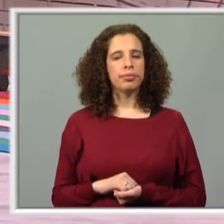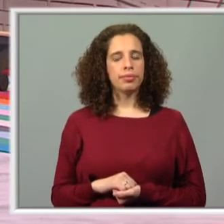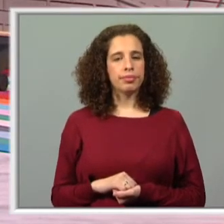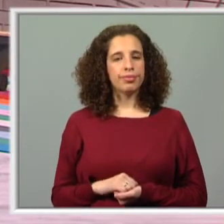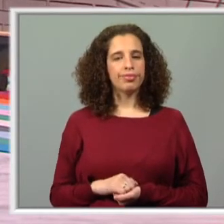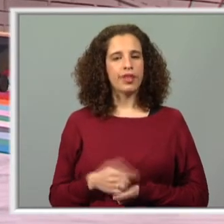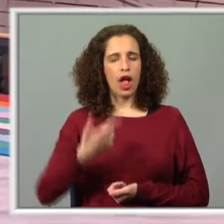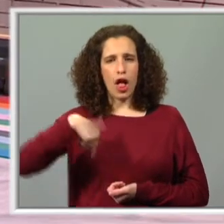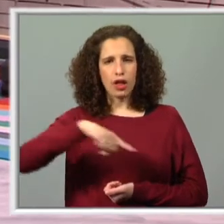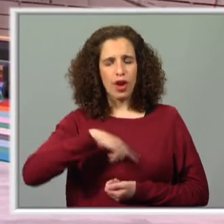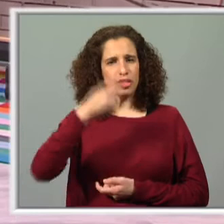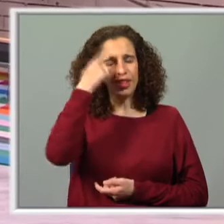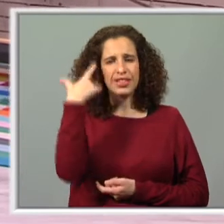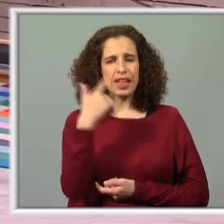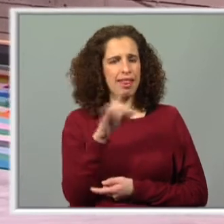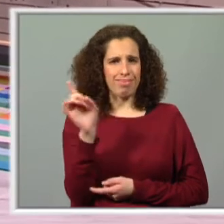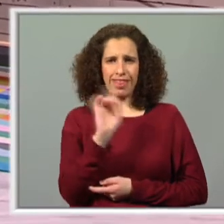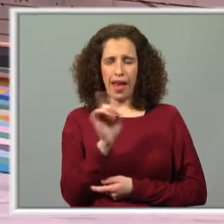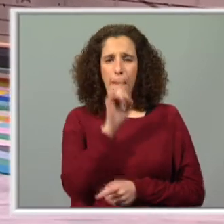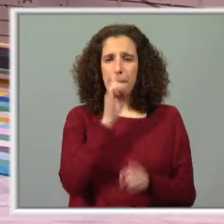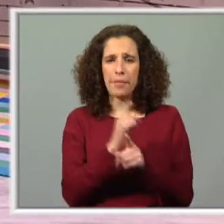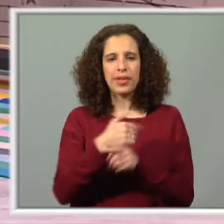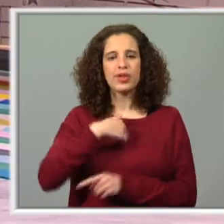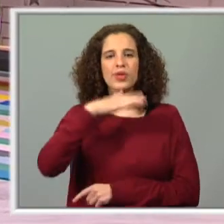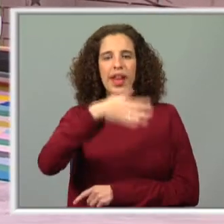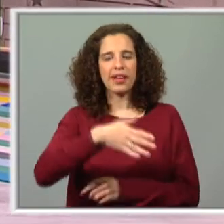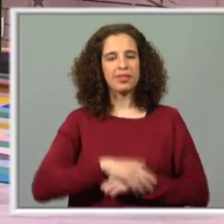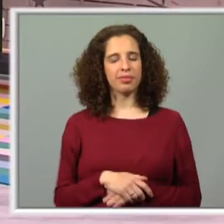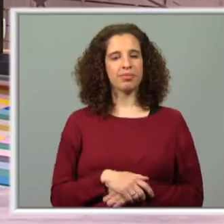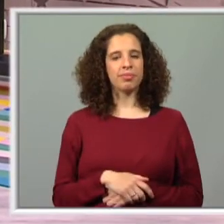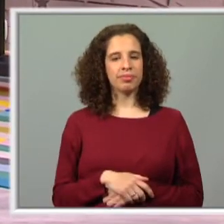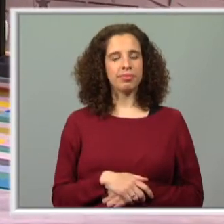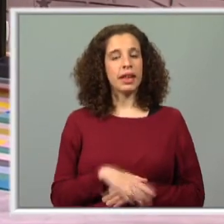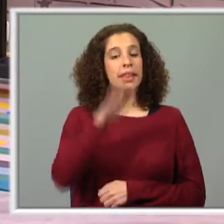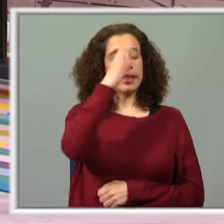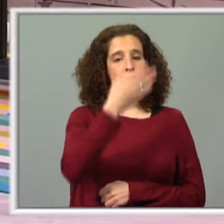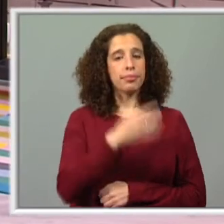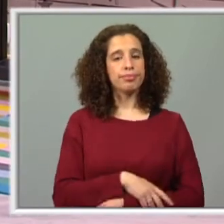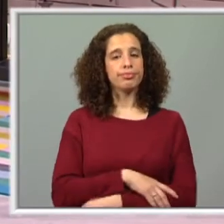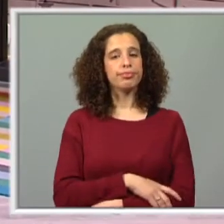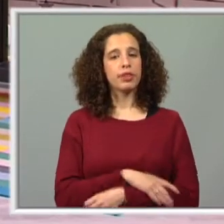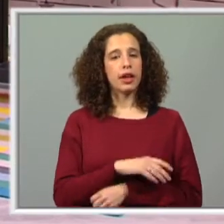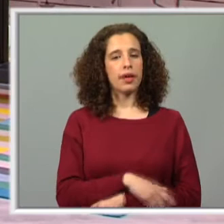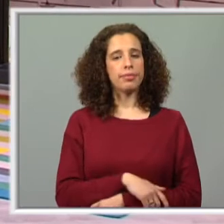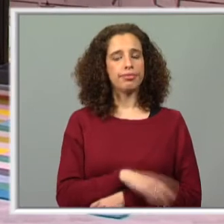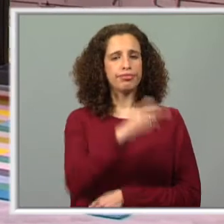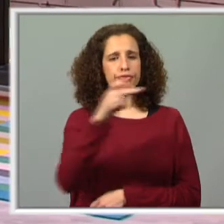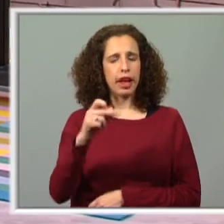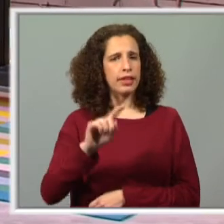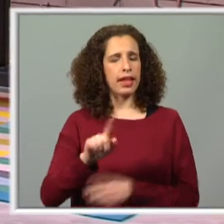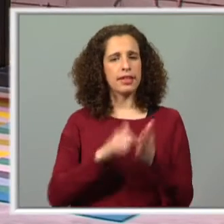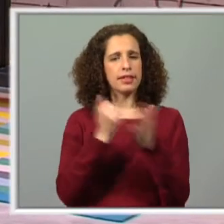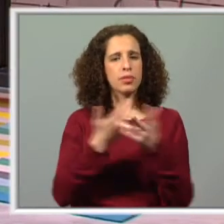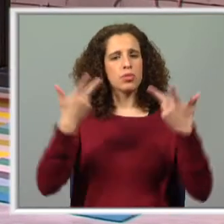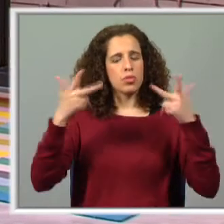E nós não vamos mesmo esquecer, pois não? Eu disse-vos. Já sabem, a lenga-lenga depois está sempre disponível